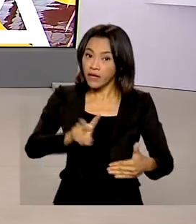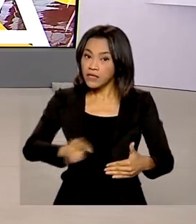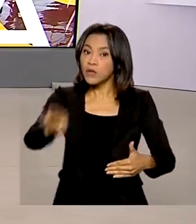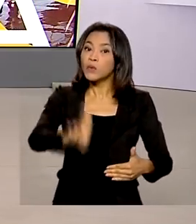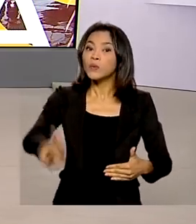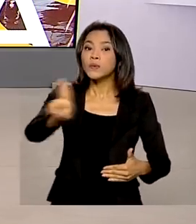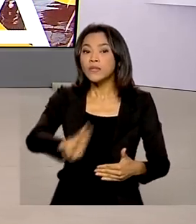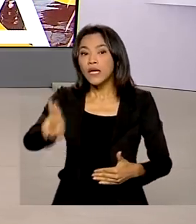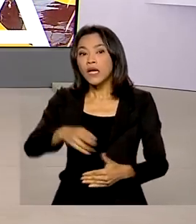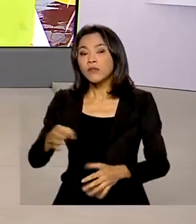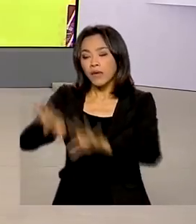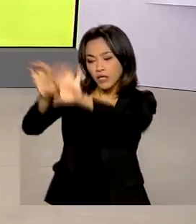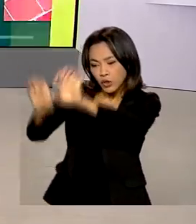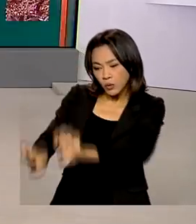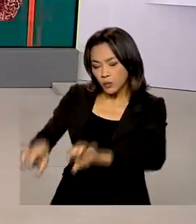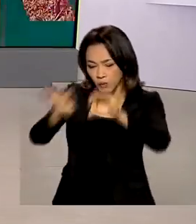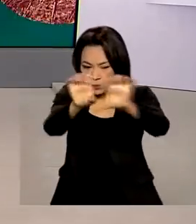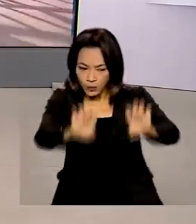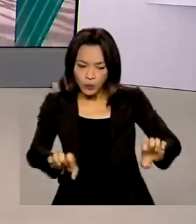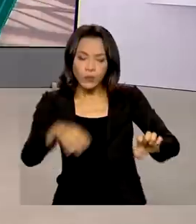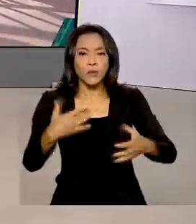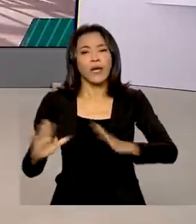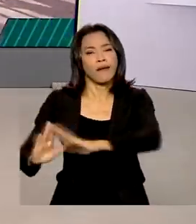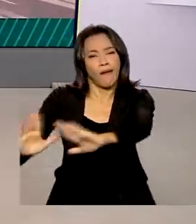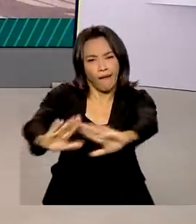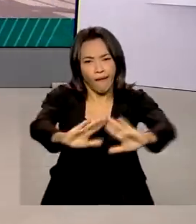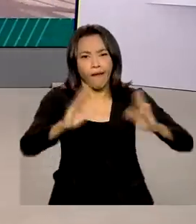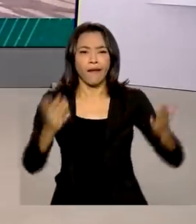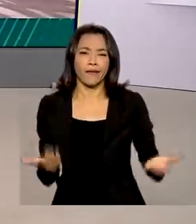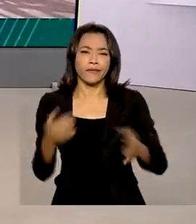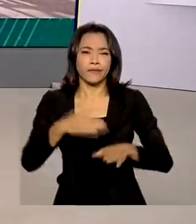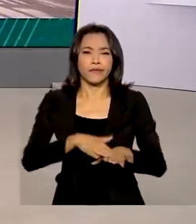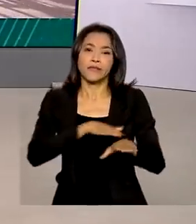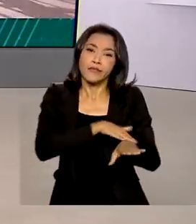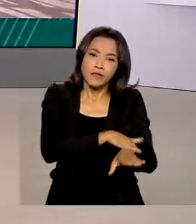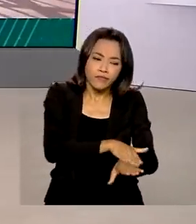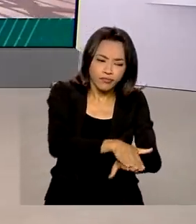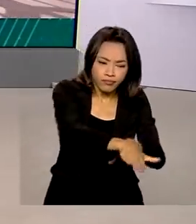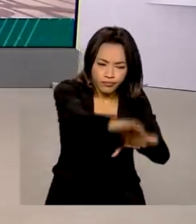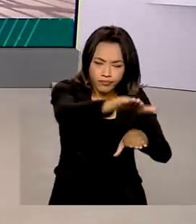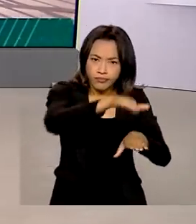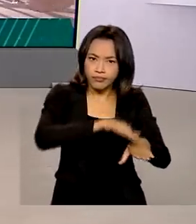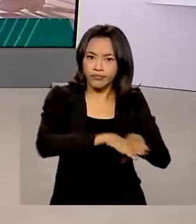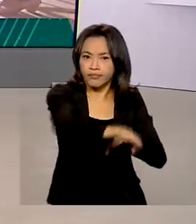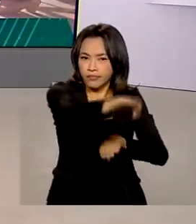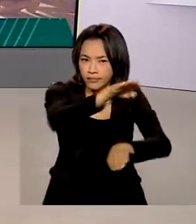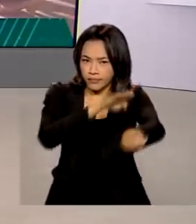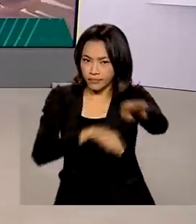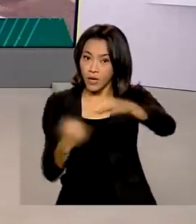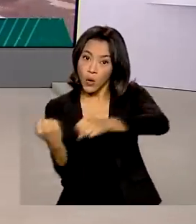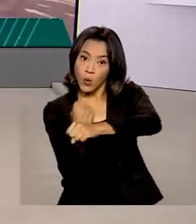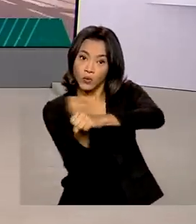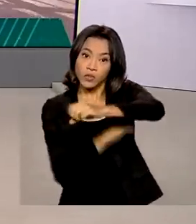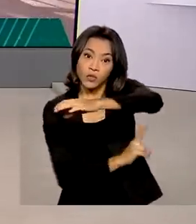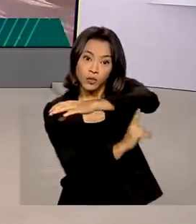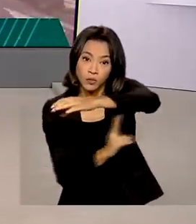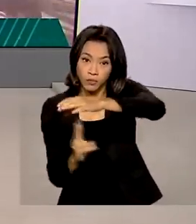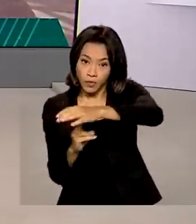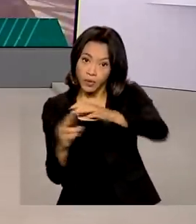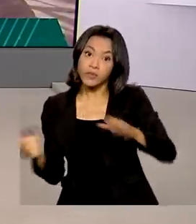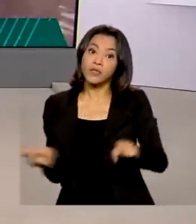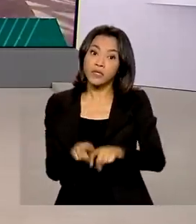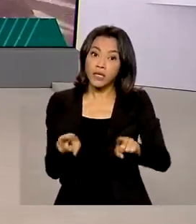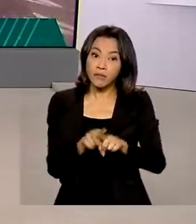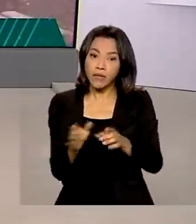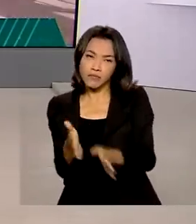recuperação de infraestrutura pública, unidades habitacionais, estradas vicinais, reconstrução de pontes e também na estabilização